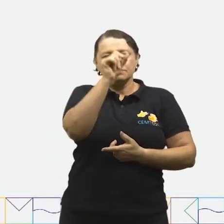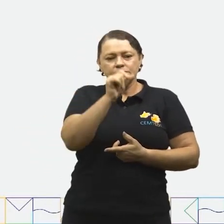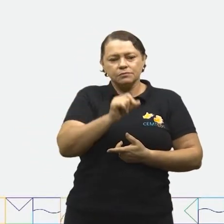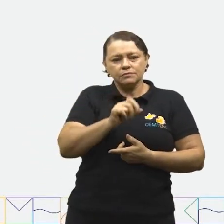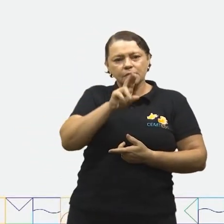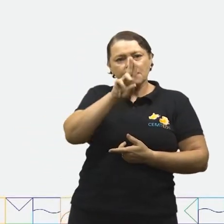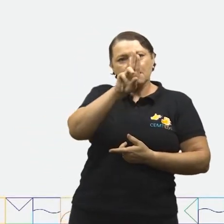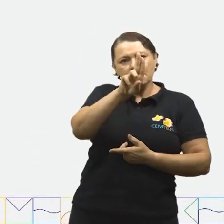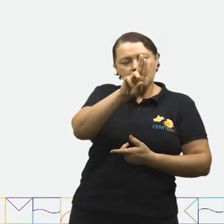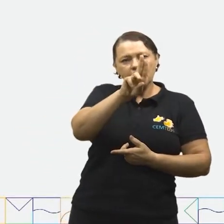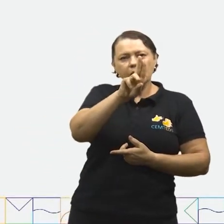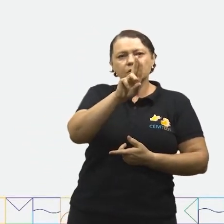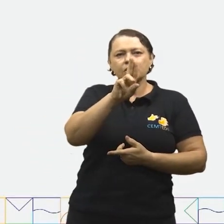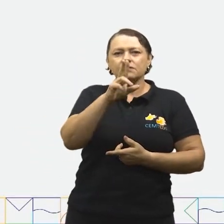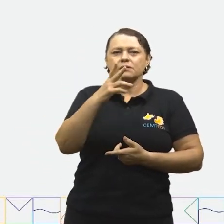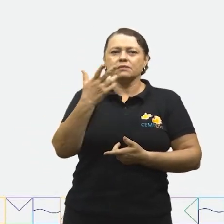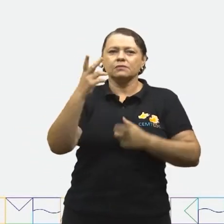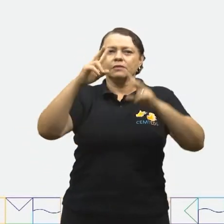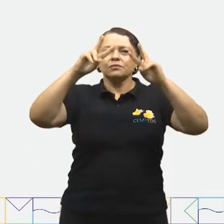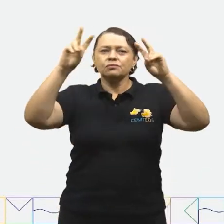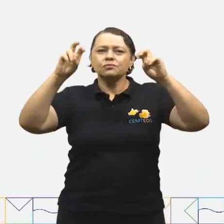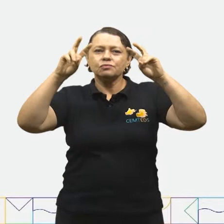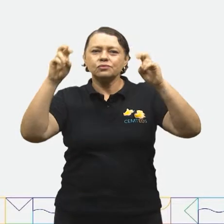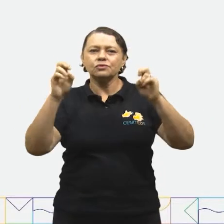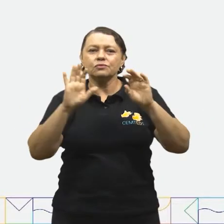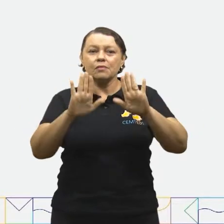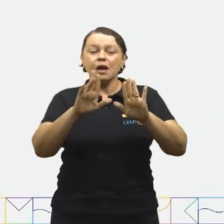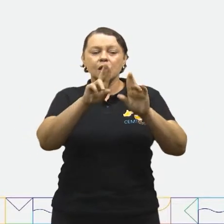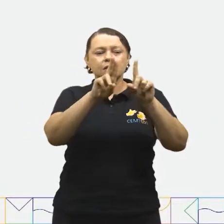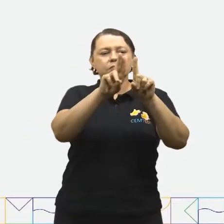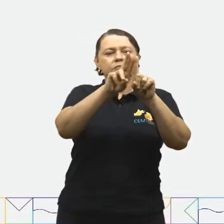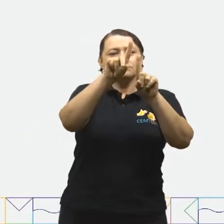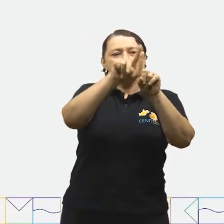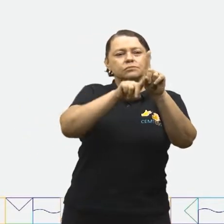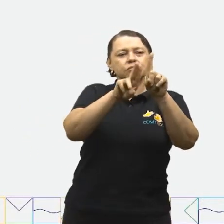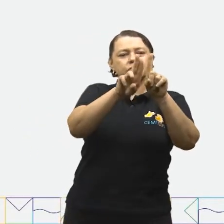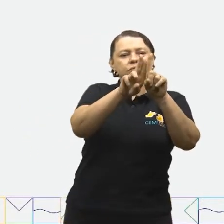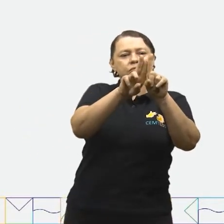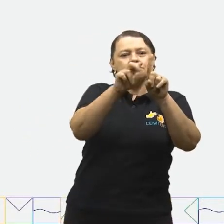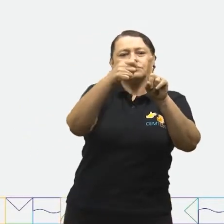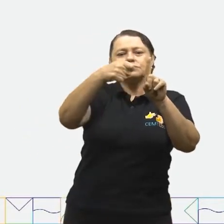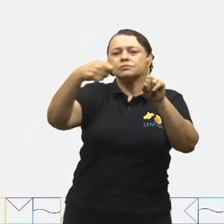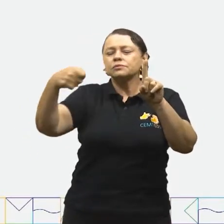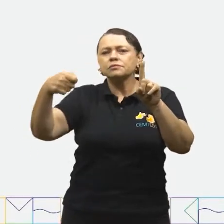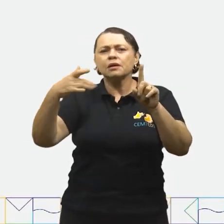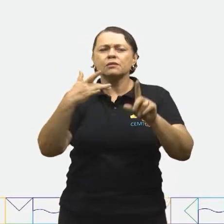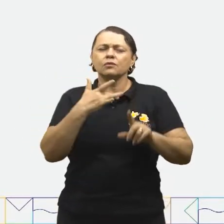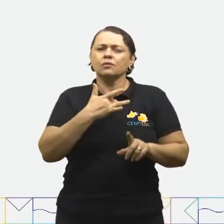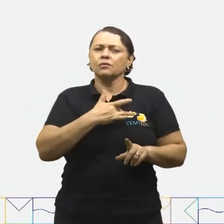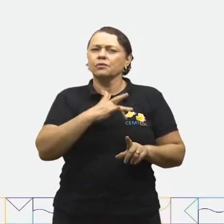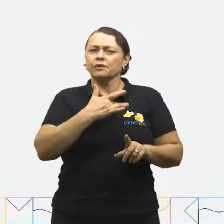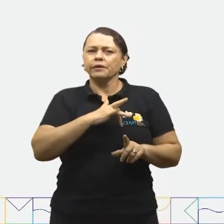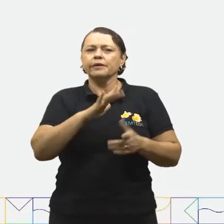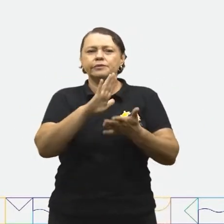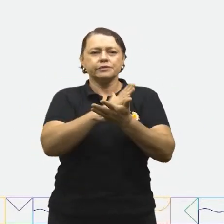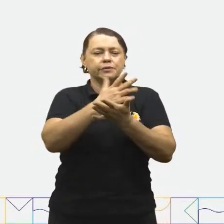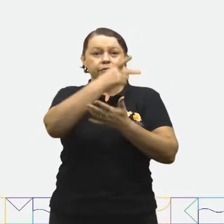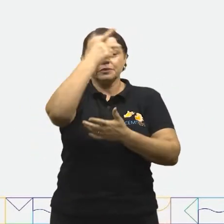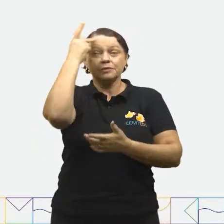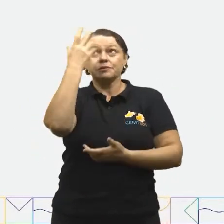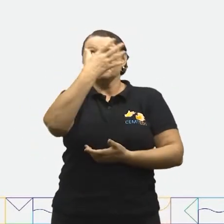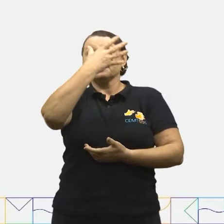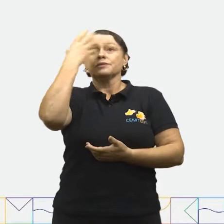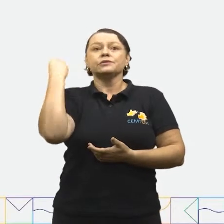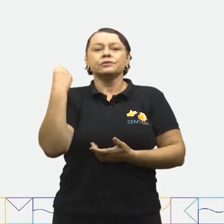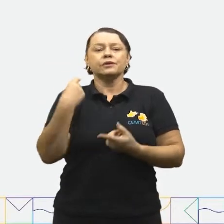coitadinha dela. Você deve estar se perguntando, mas por que coitadinha? É isso mesmo, coitadinha.